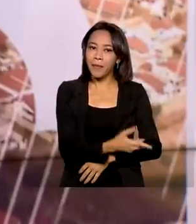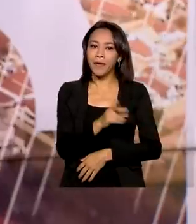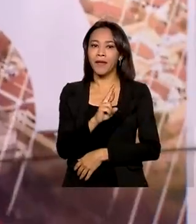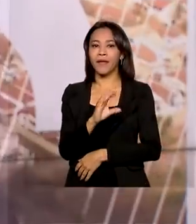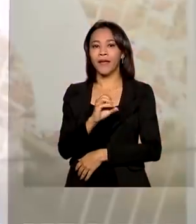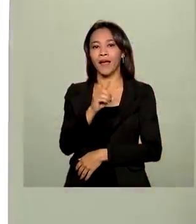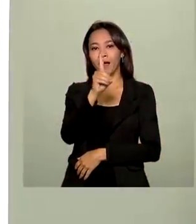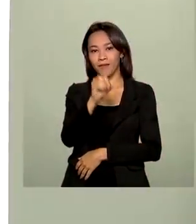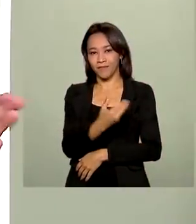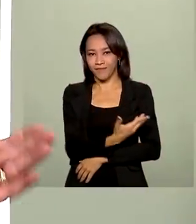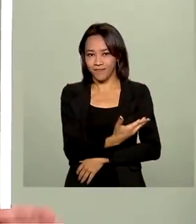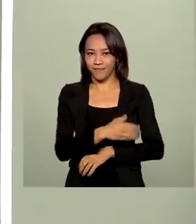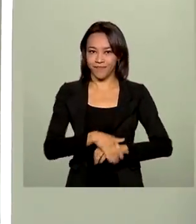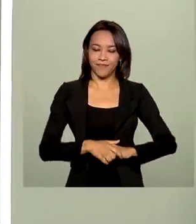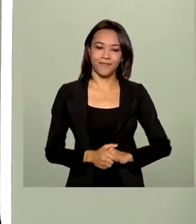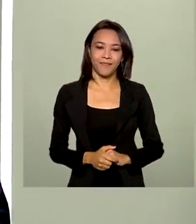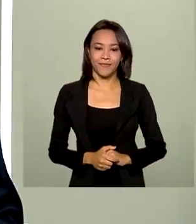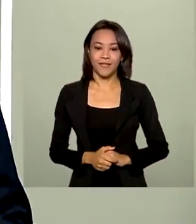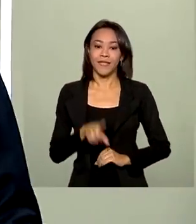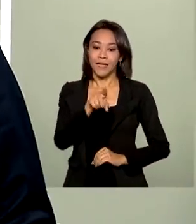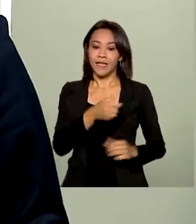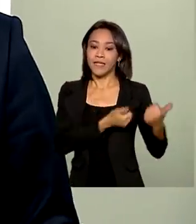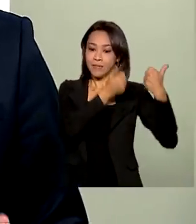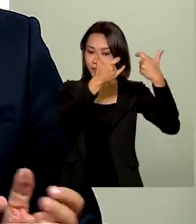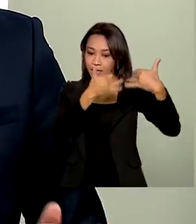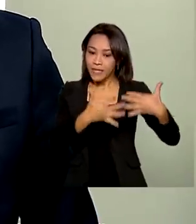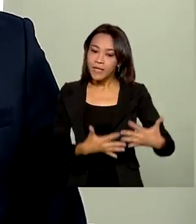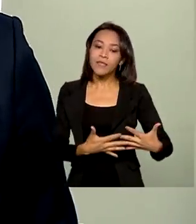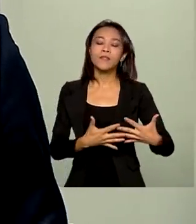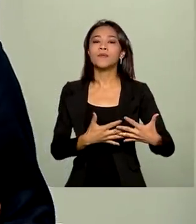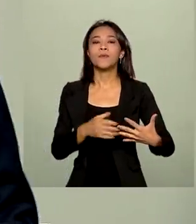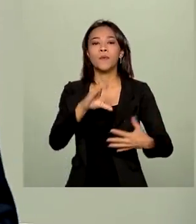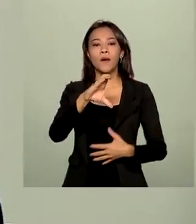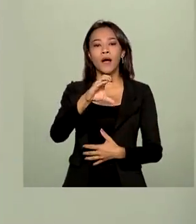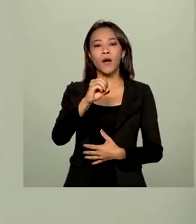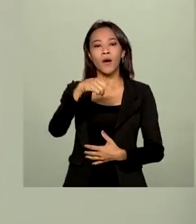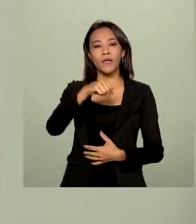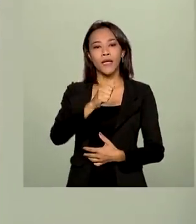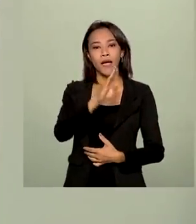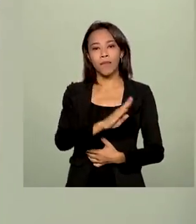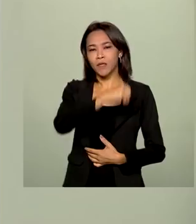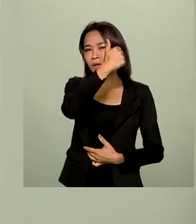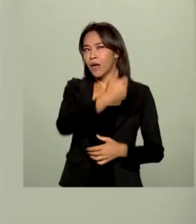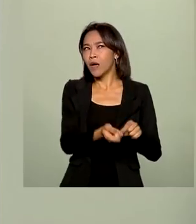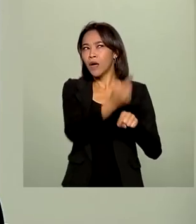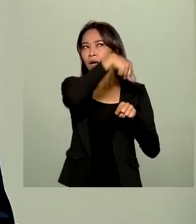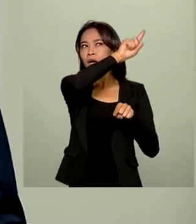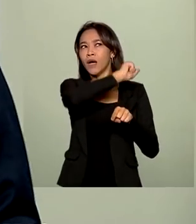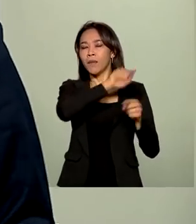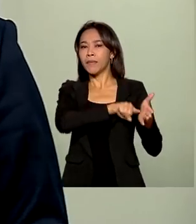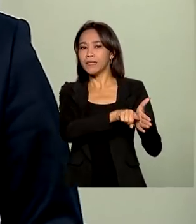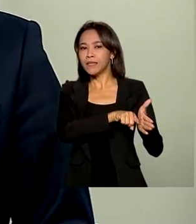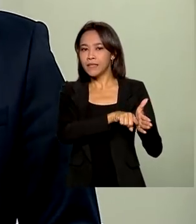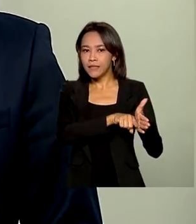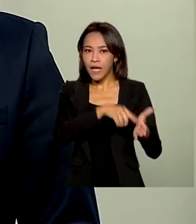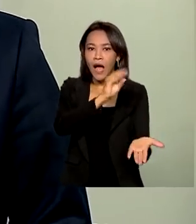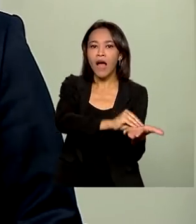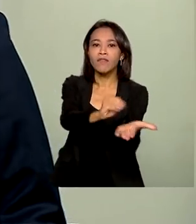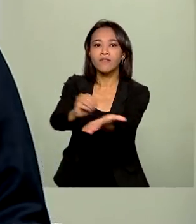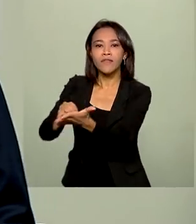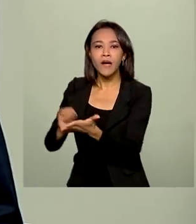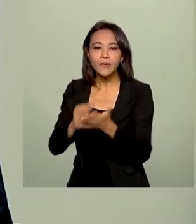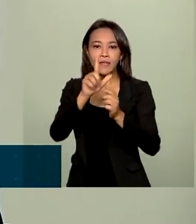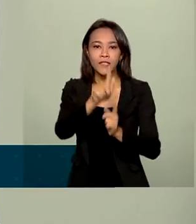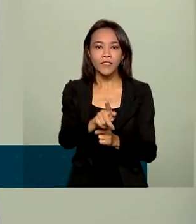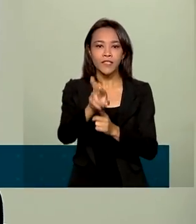Caldas. De acordo com a Conab, no seu último levantamento, o 11º, a safra de grãos brasileira de 2020